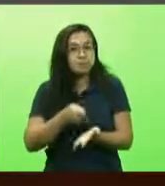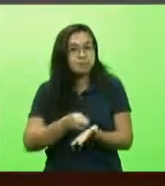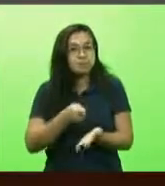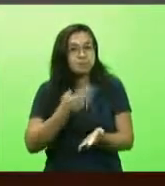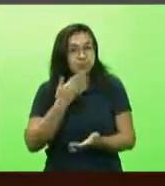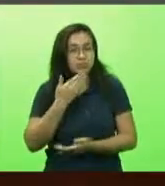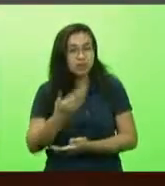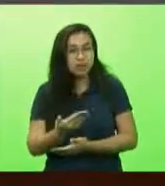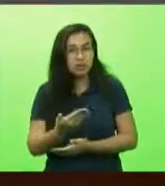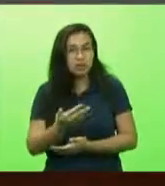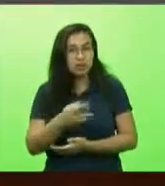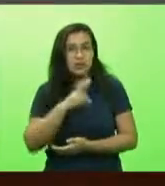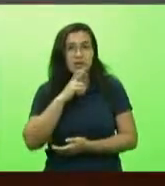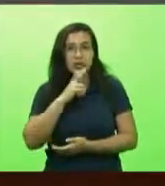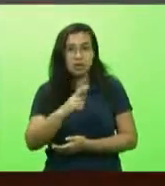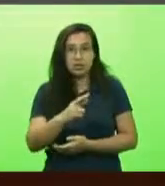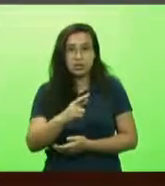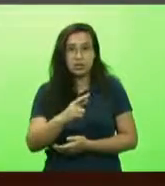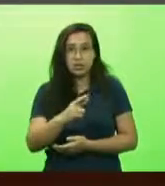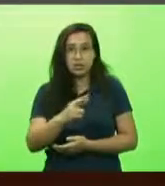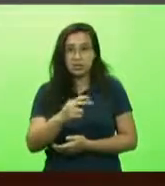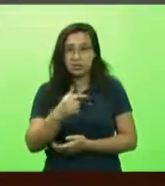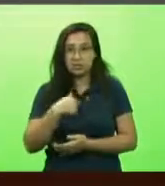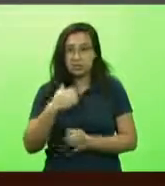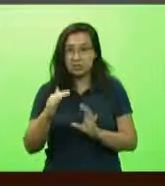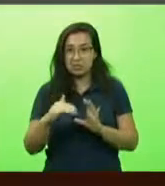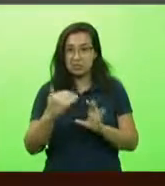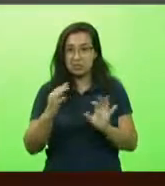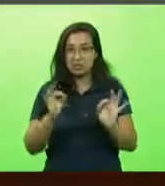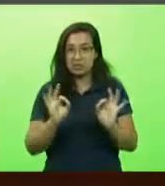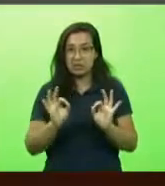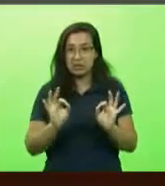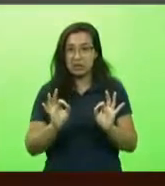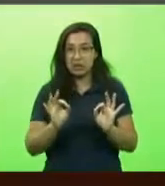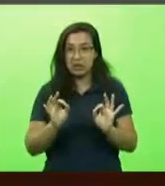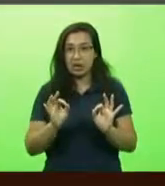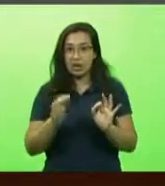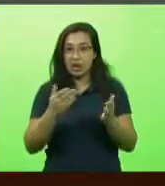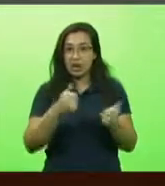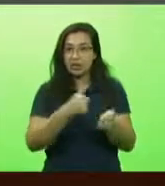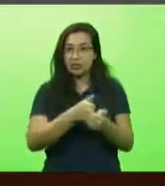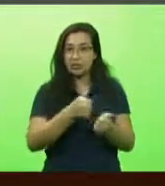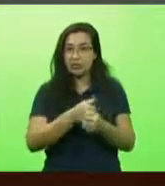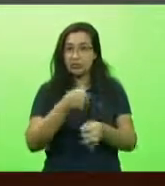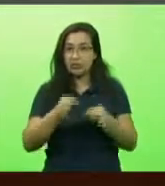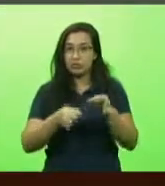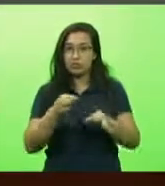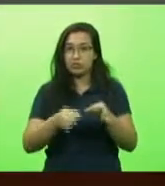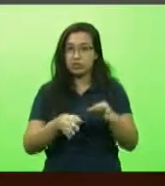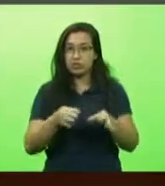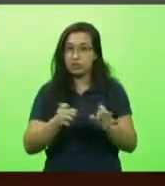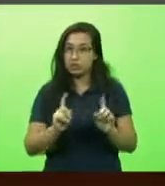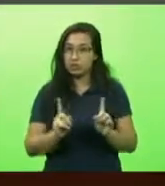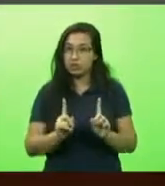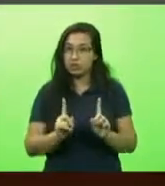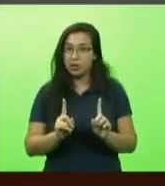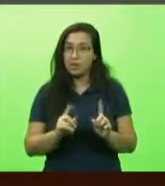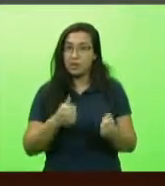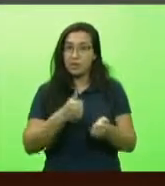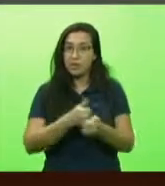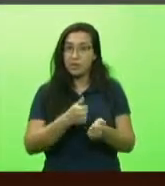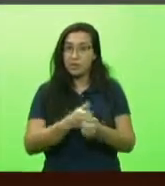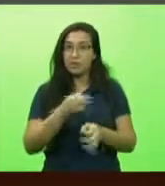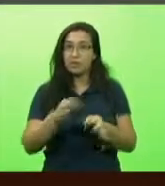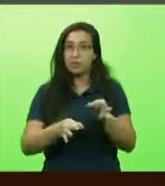resultado dessa minha cobrança eu não recebi direto do Tribunal de Justiça. O Tribunal de Justiça